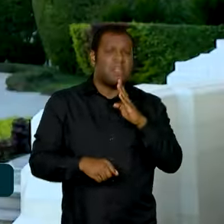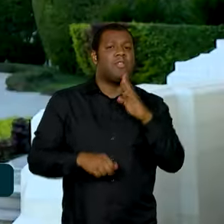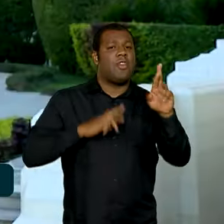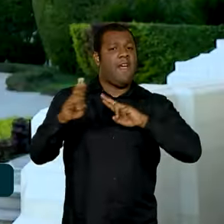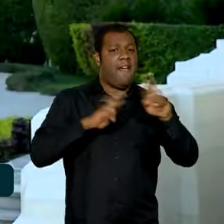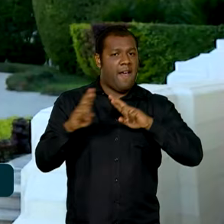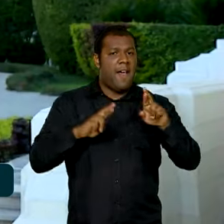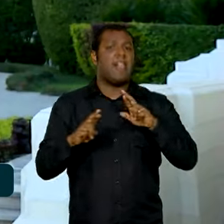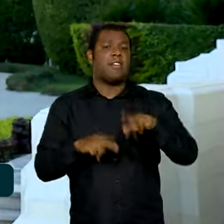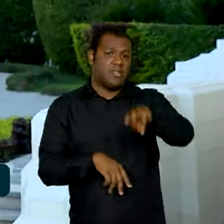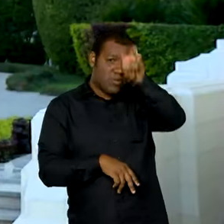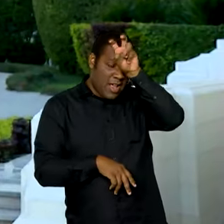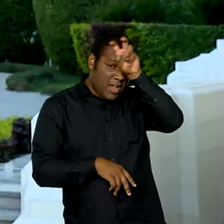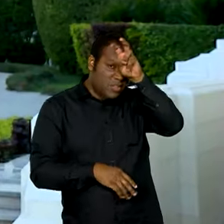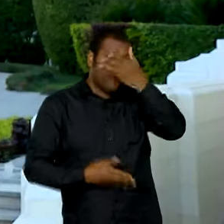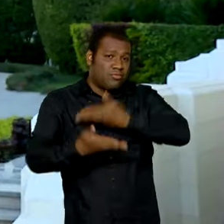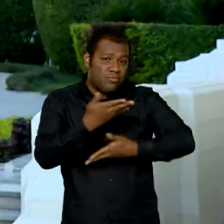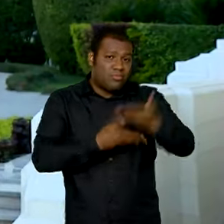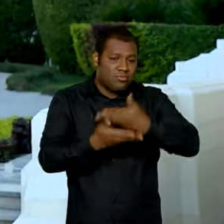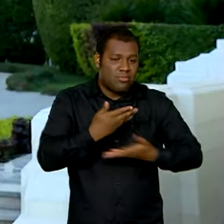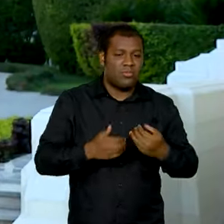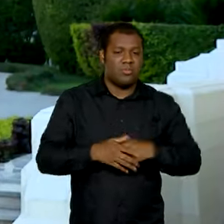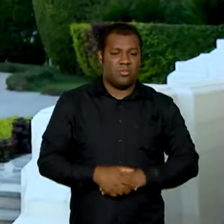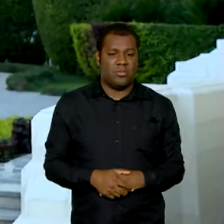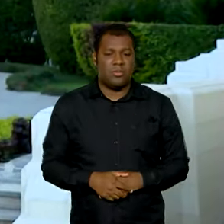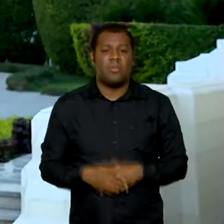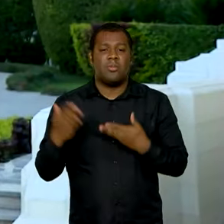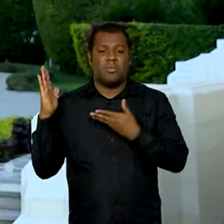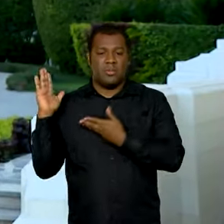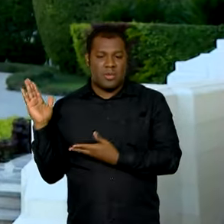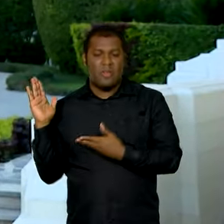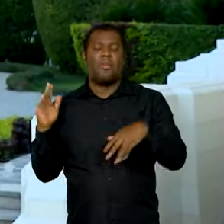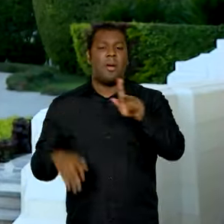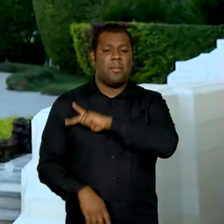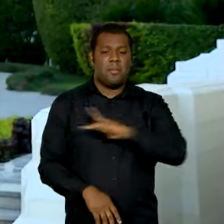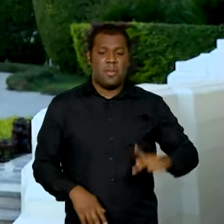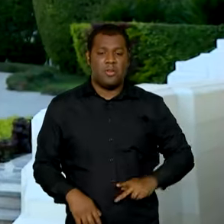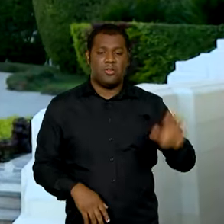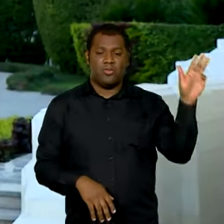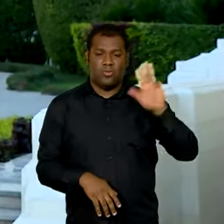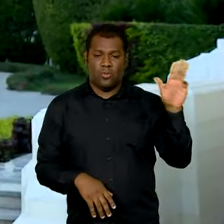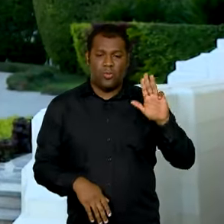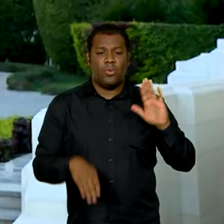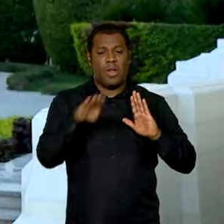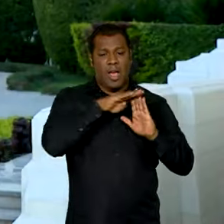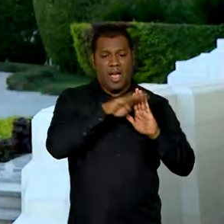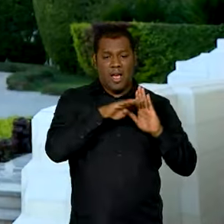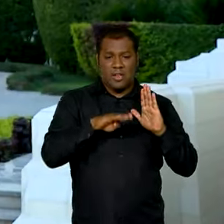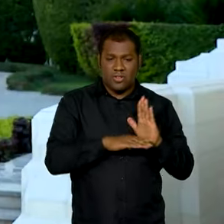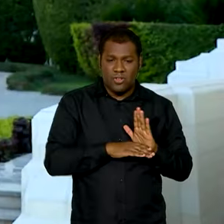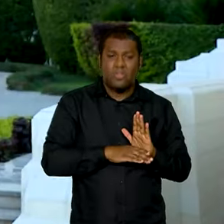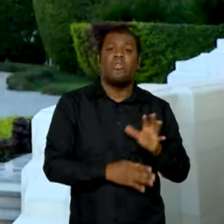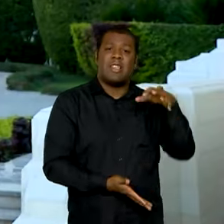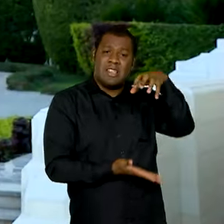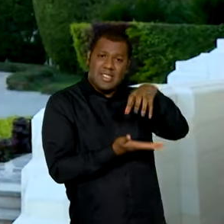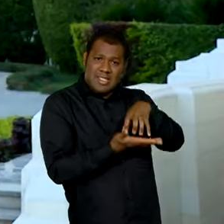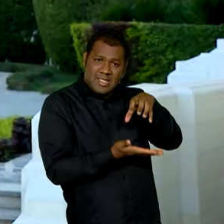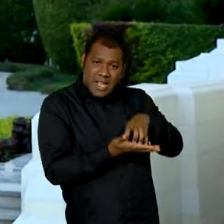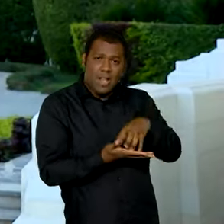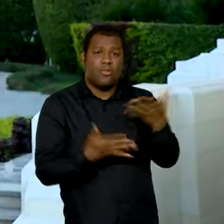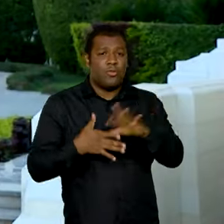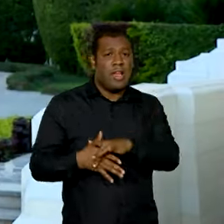Após o encontro aqui no Palácio Presidencial, o presidente Lula seguiu para uma agenda na sede da Liga Árabe.